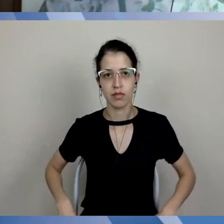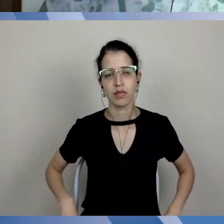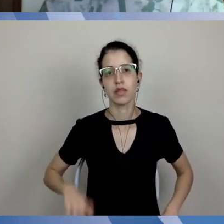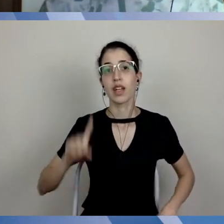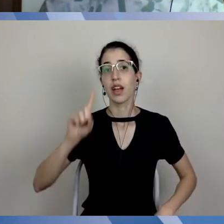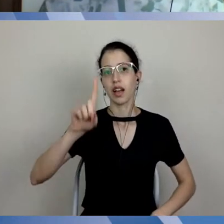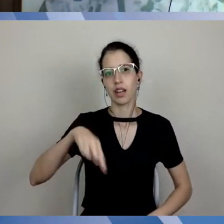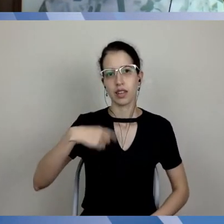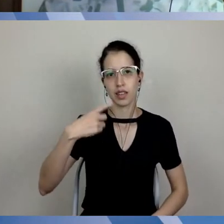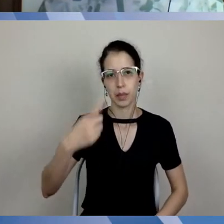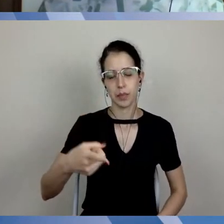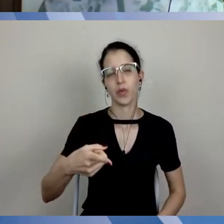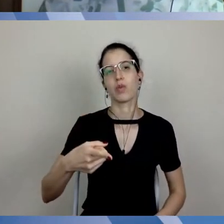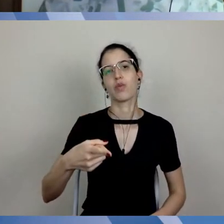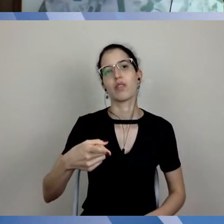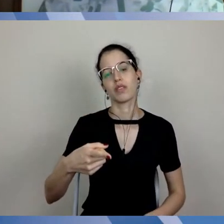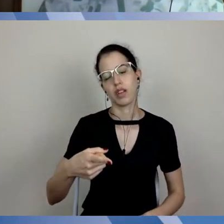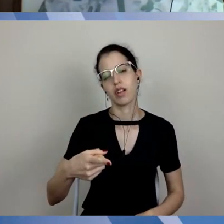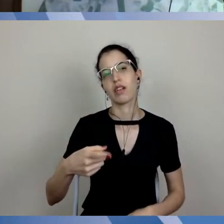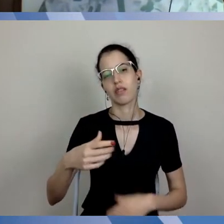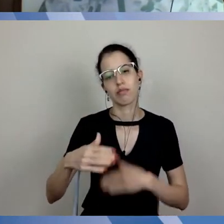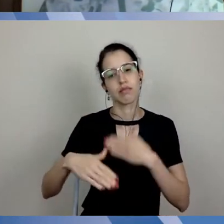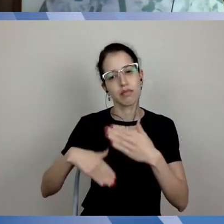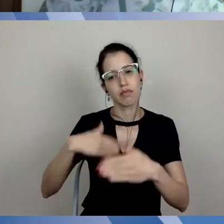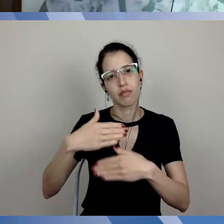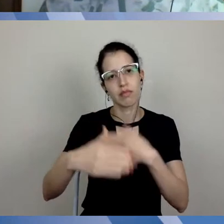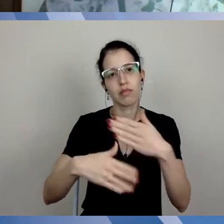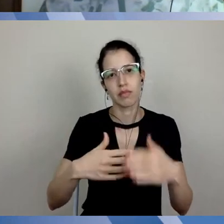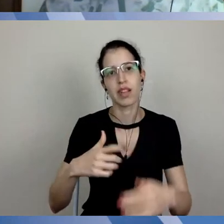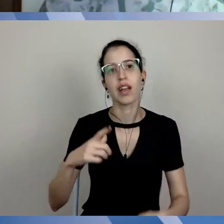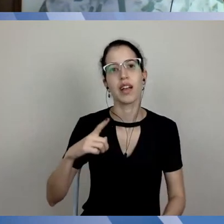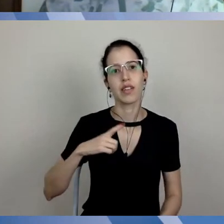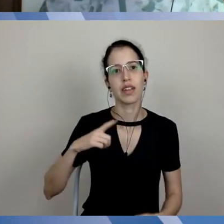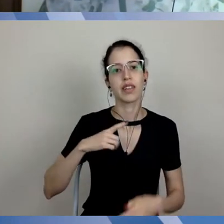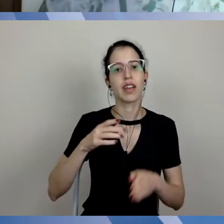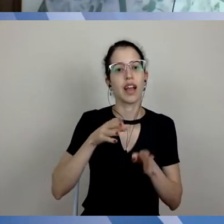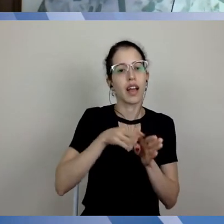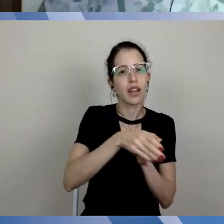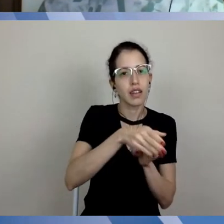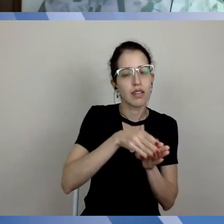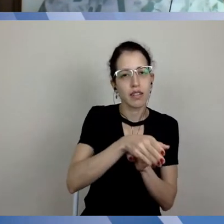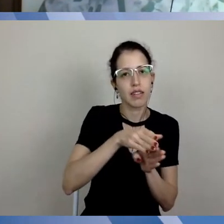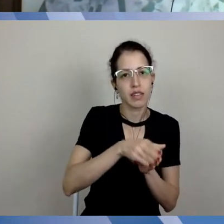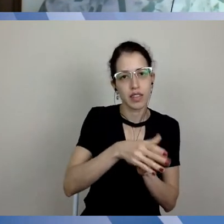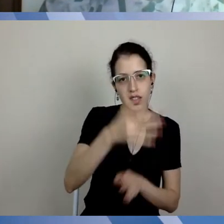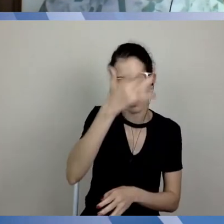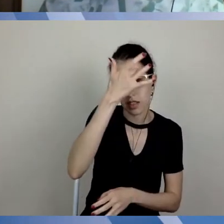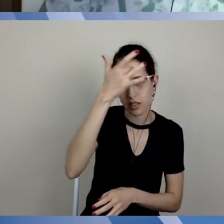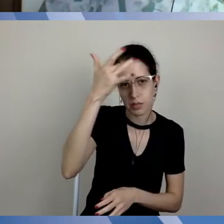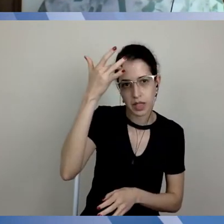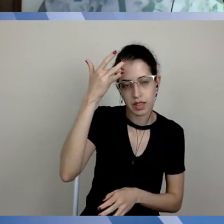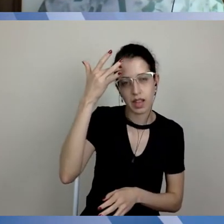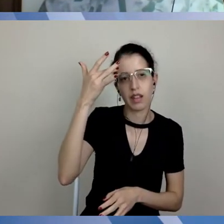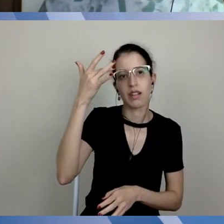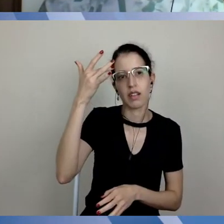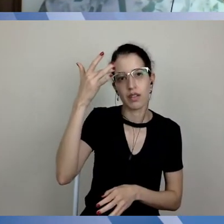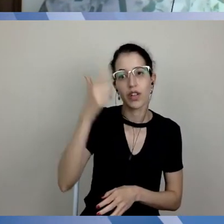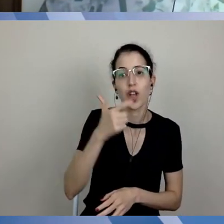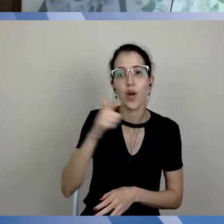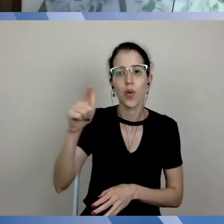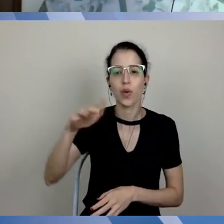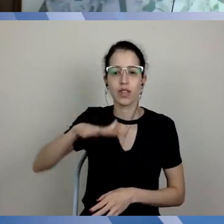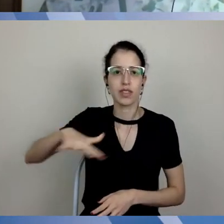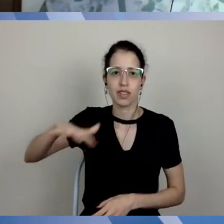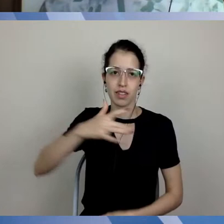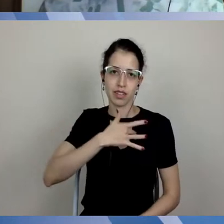Posteriormente, à medida que a gente avançar, nós teremos assessorias em saúde mental, em outros aspectos da saúde que irão se seguir